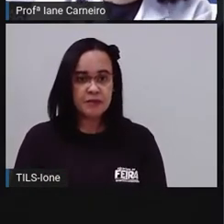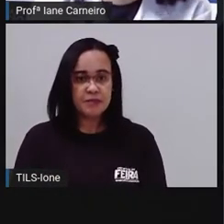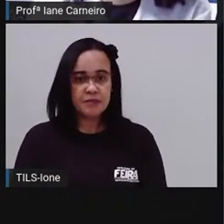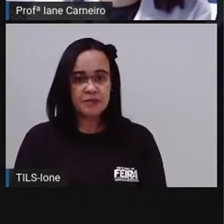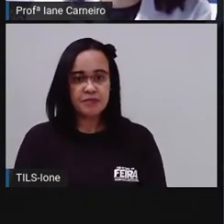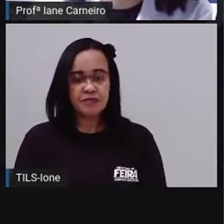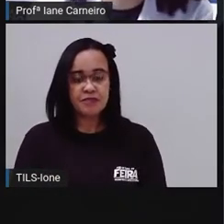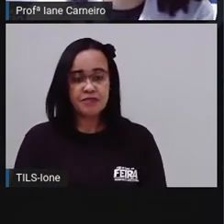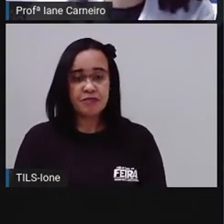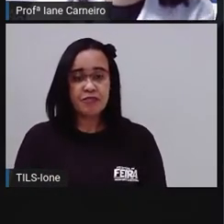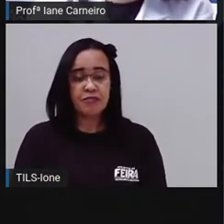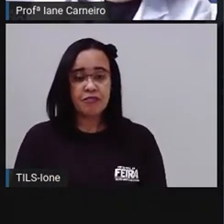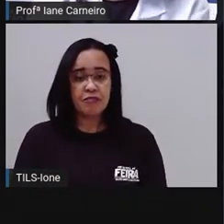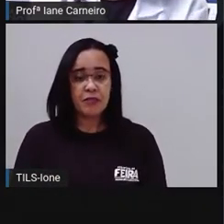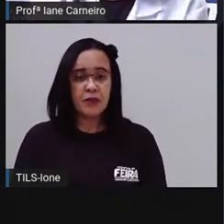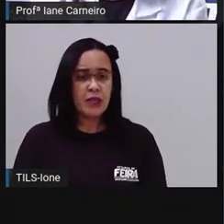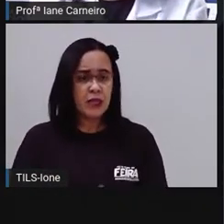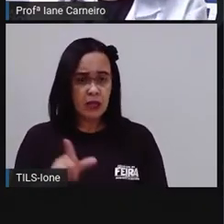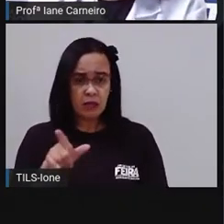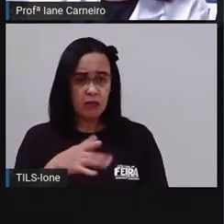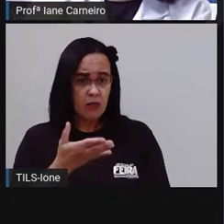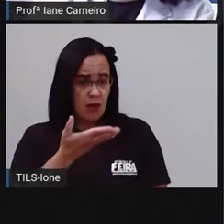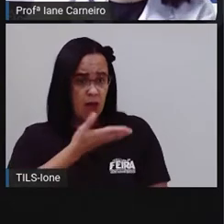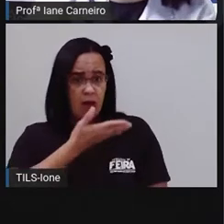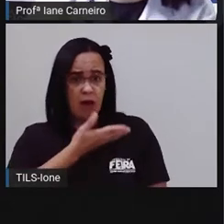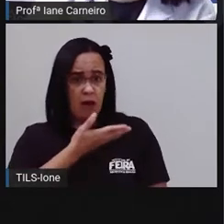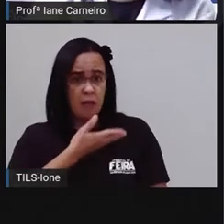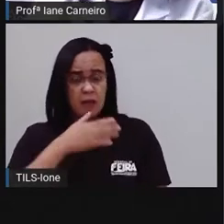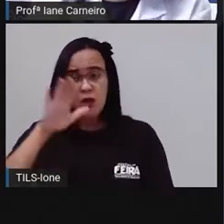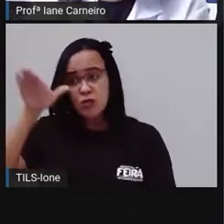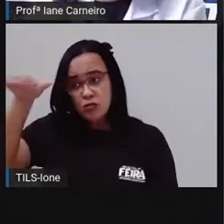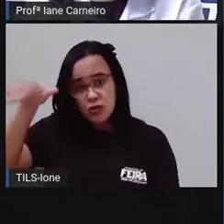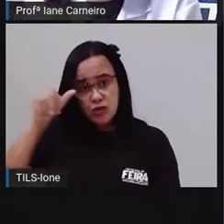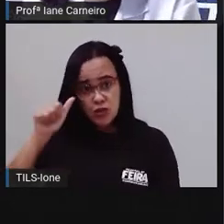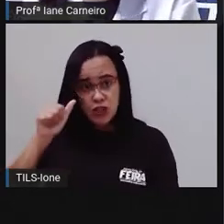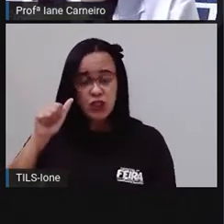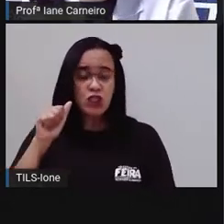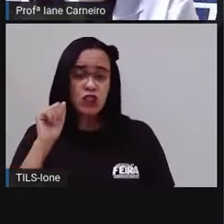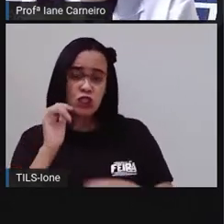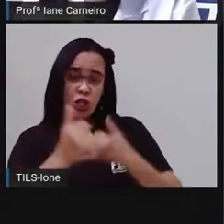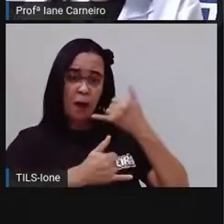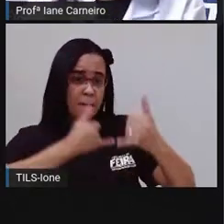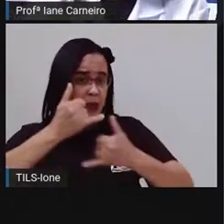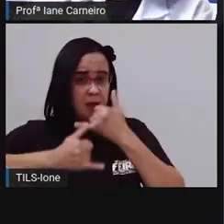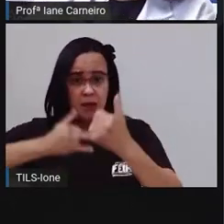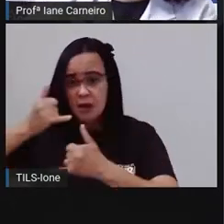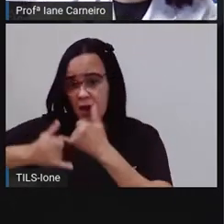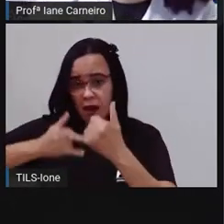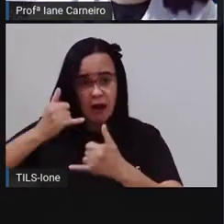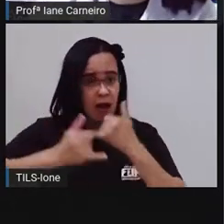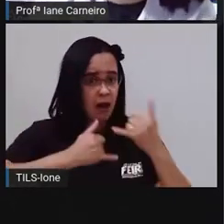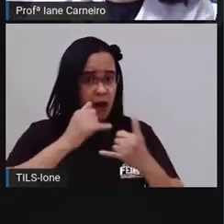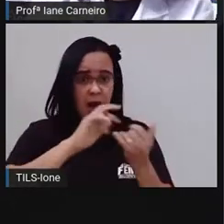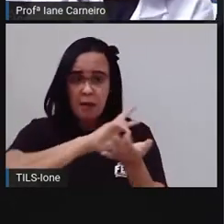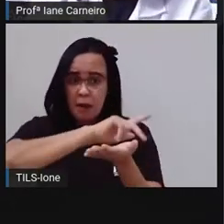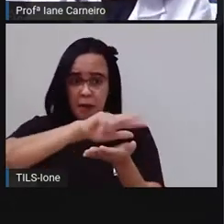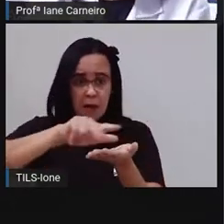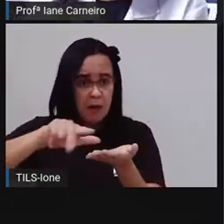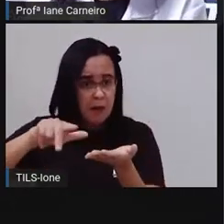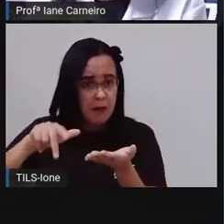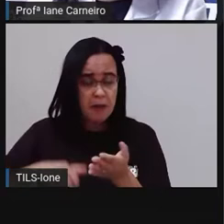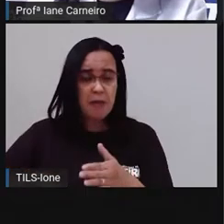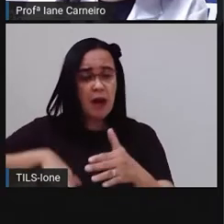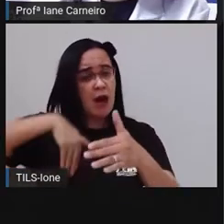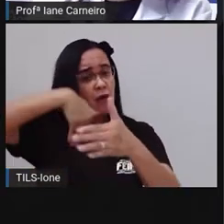Quando os amigos chamavam Pedro para brincar, de pique-pega ou cabra-cega, pra